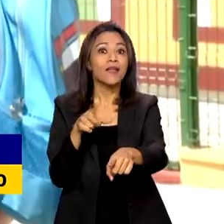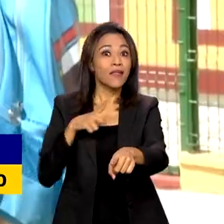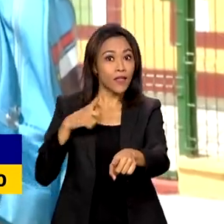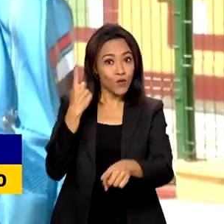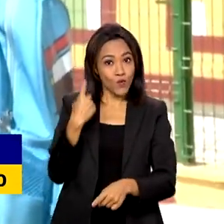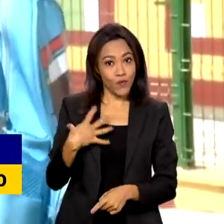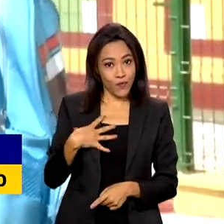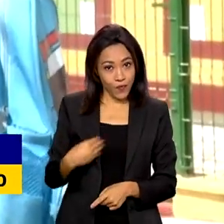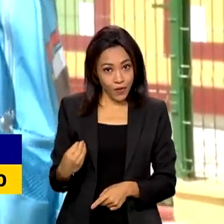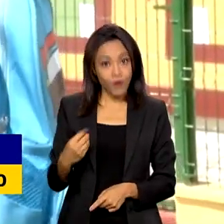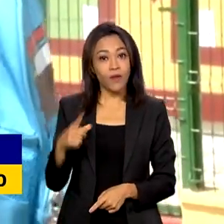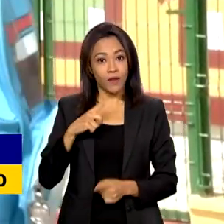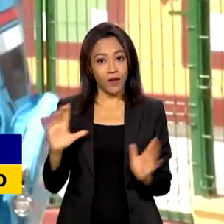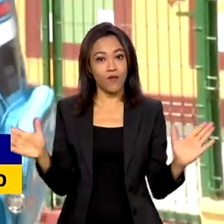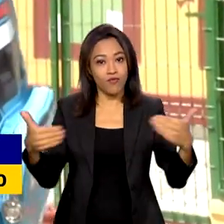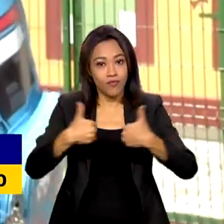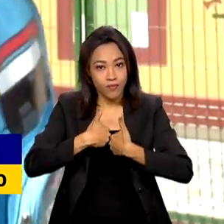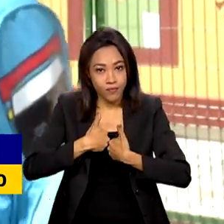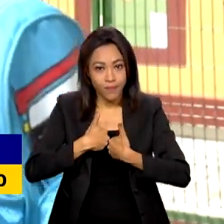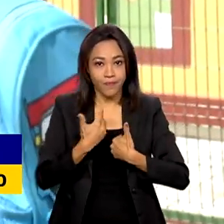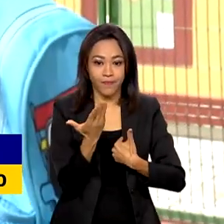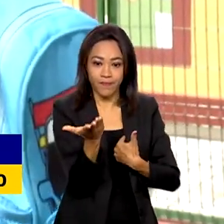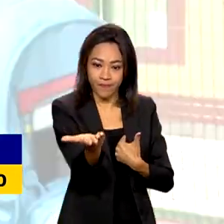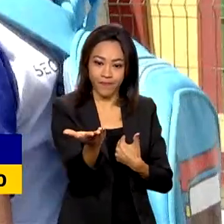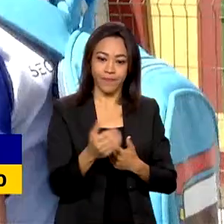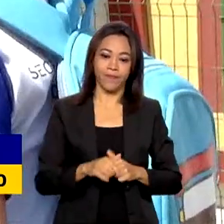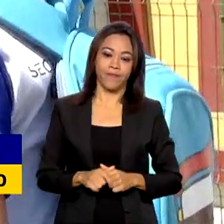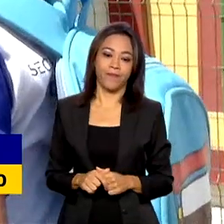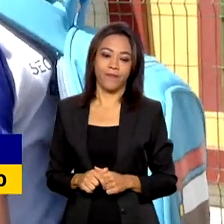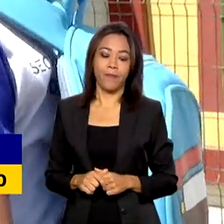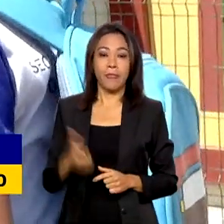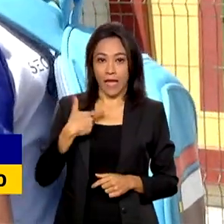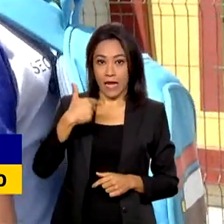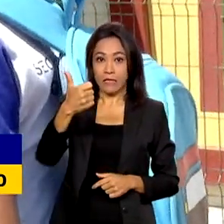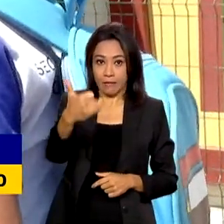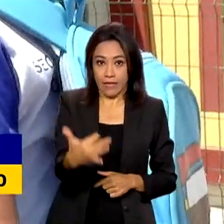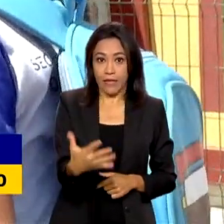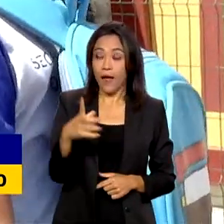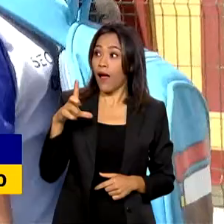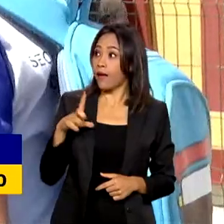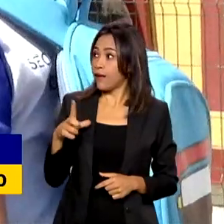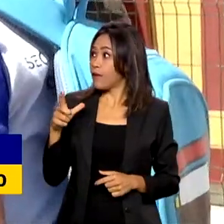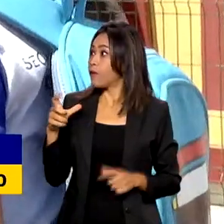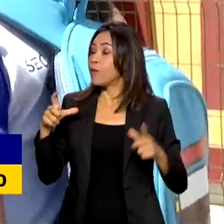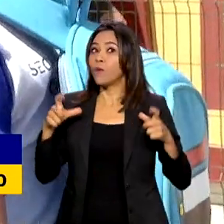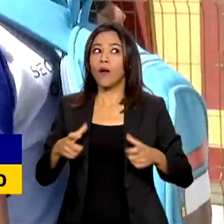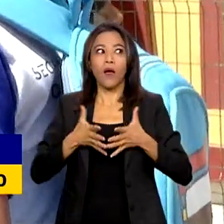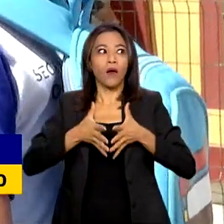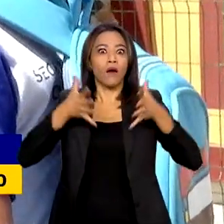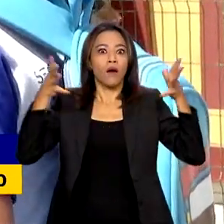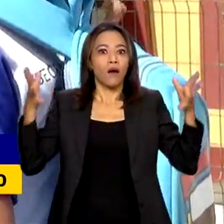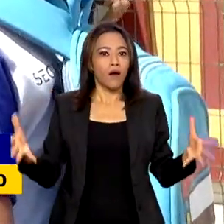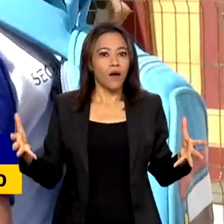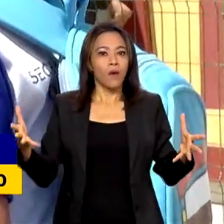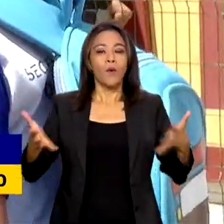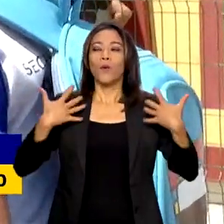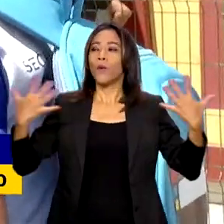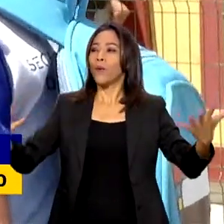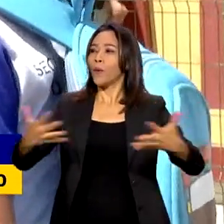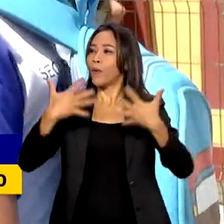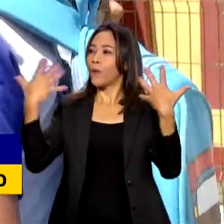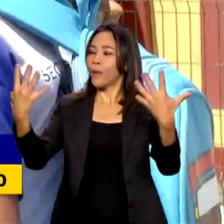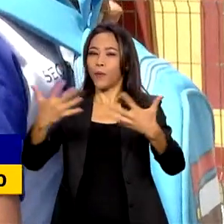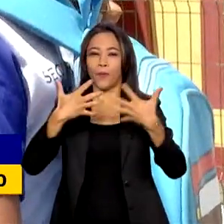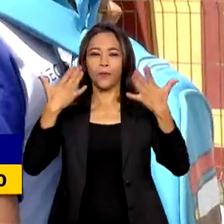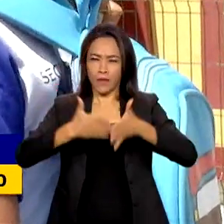tem um filho com um transtorno do espectro autista. Aqui o espaço é muito mais amplo, bem arejado e